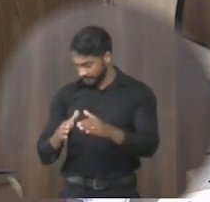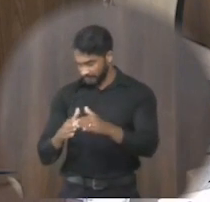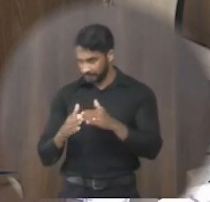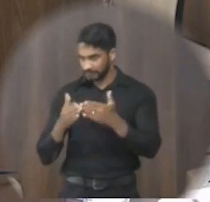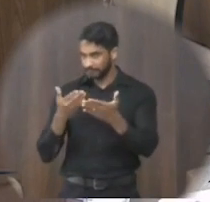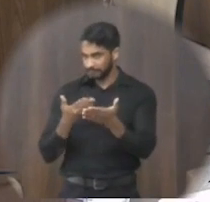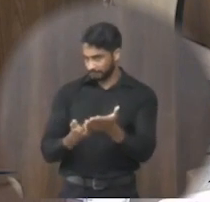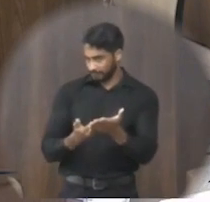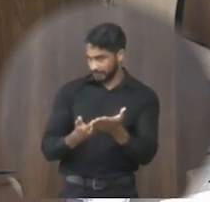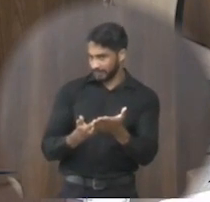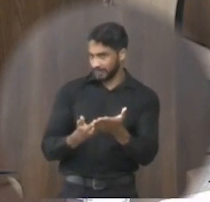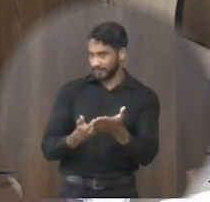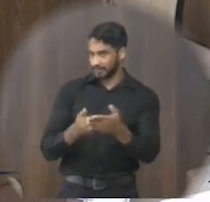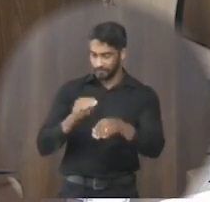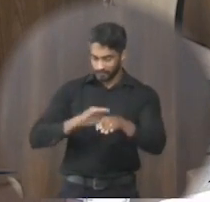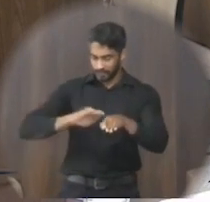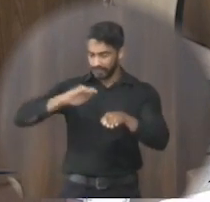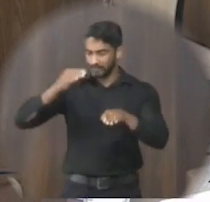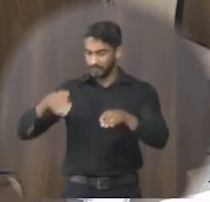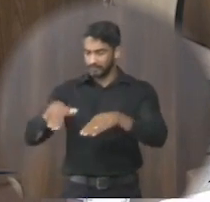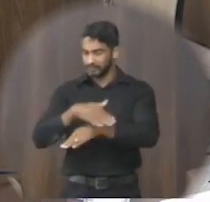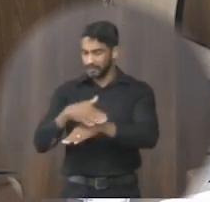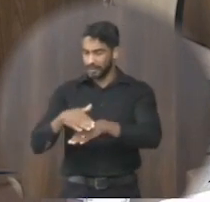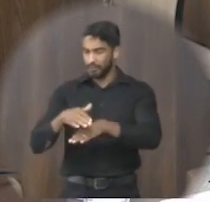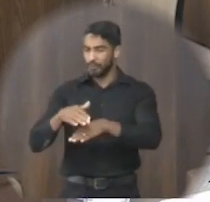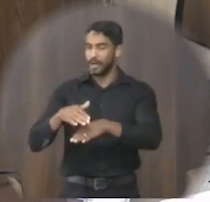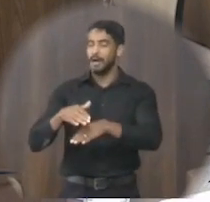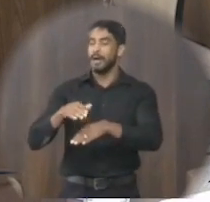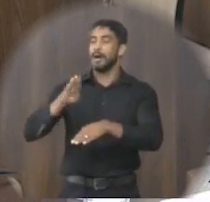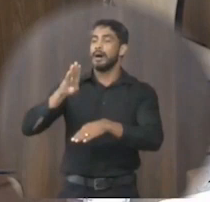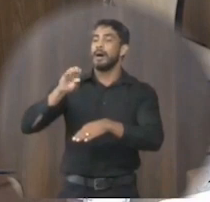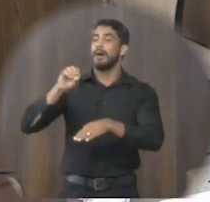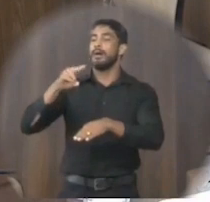de dois quebramolas para a rua Salviana Caldas no bairro Boa Vista